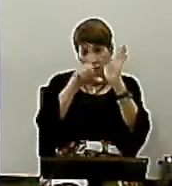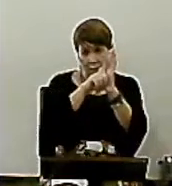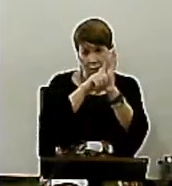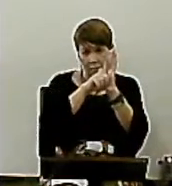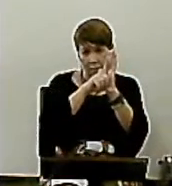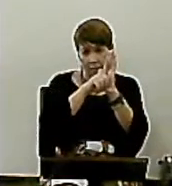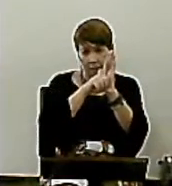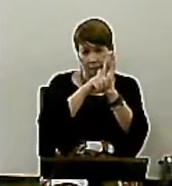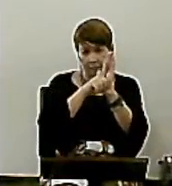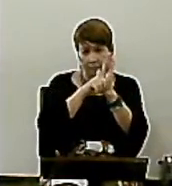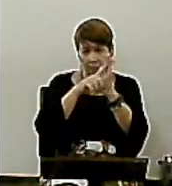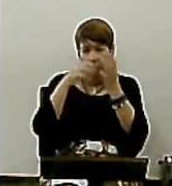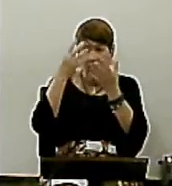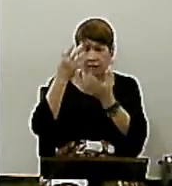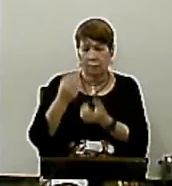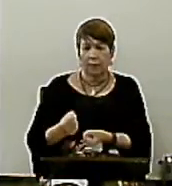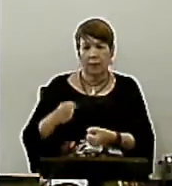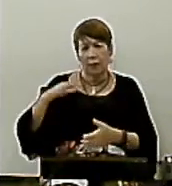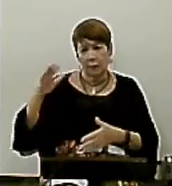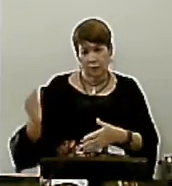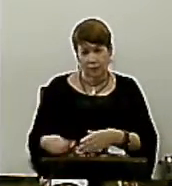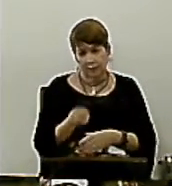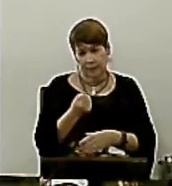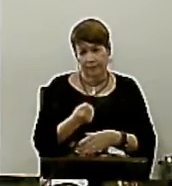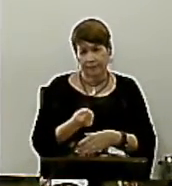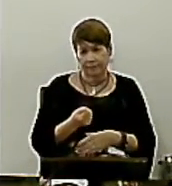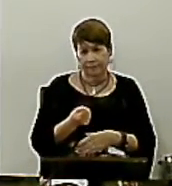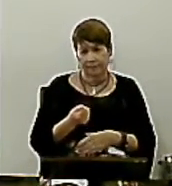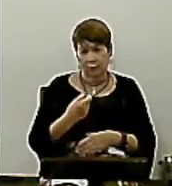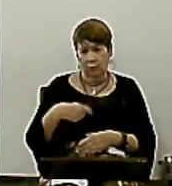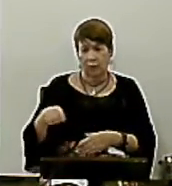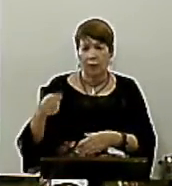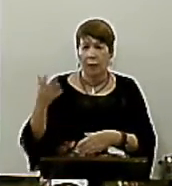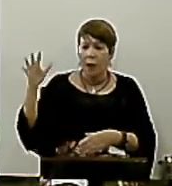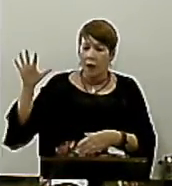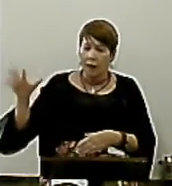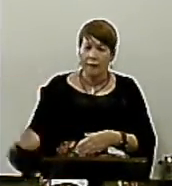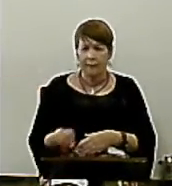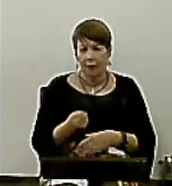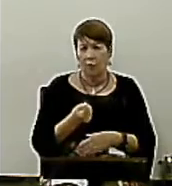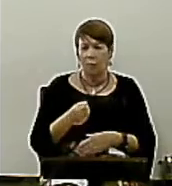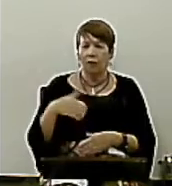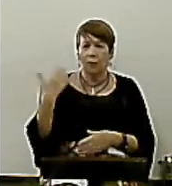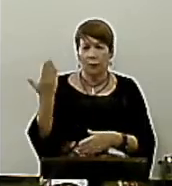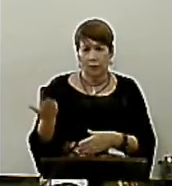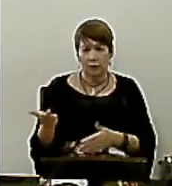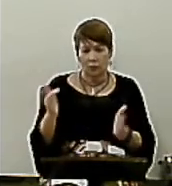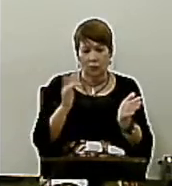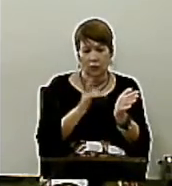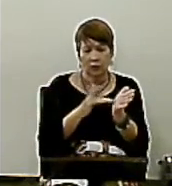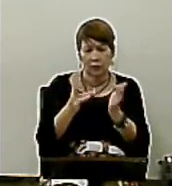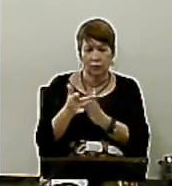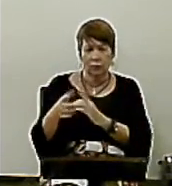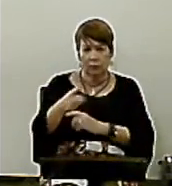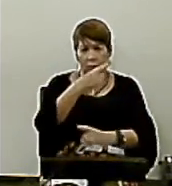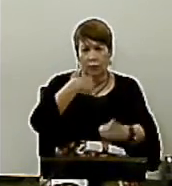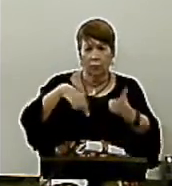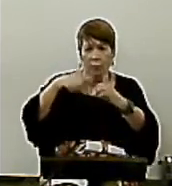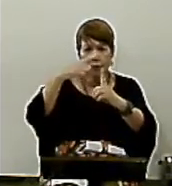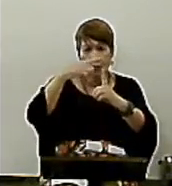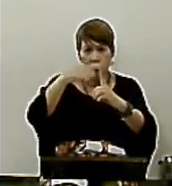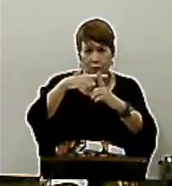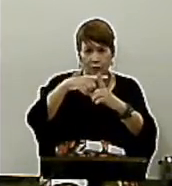conta Da lei Para ser salvo Eu já fui salvo De graça Agora eu Obedeço A lei